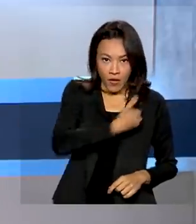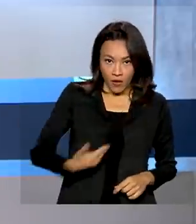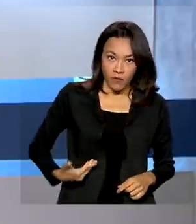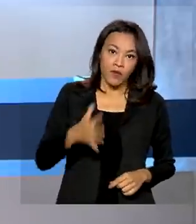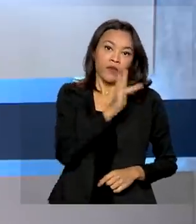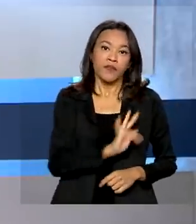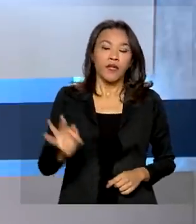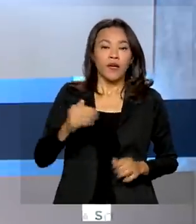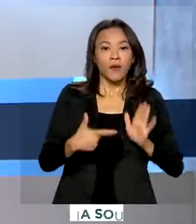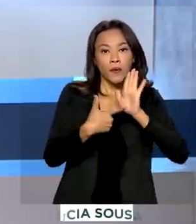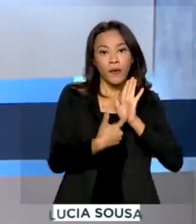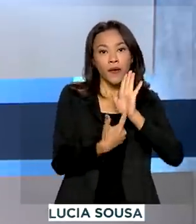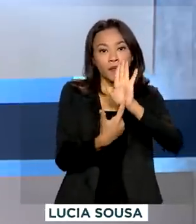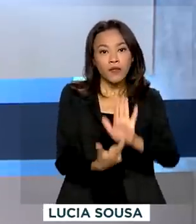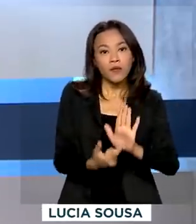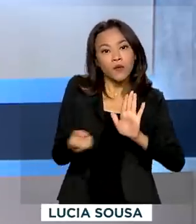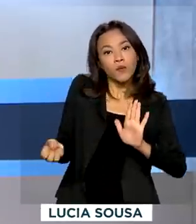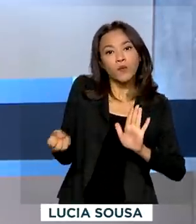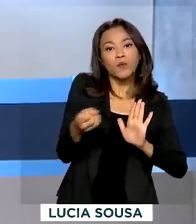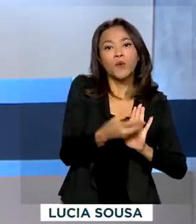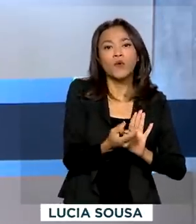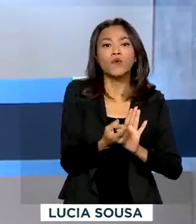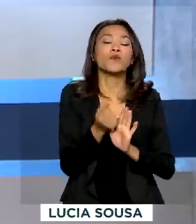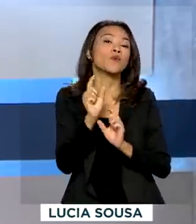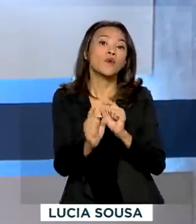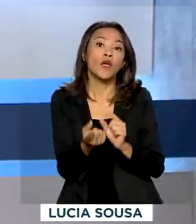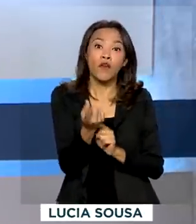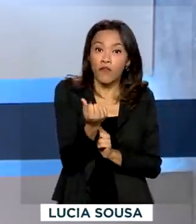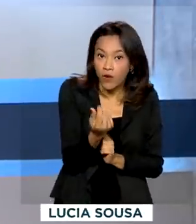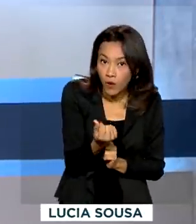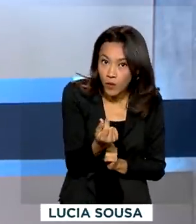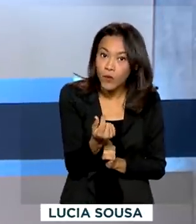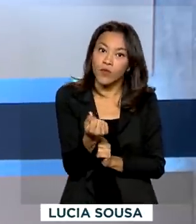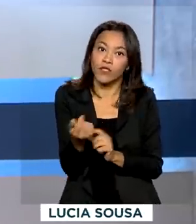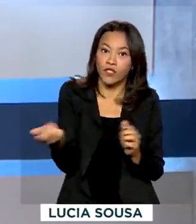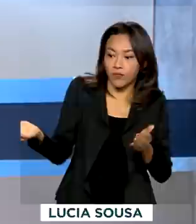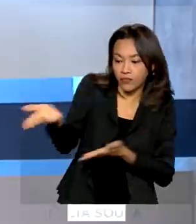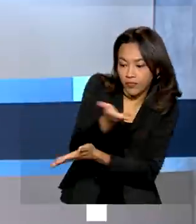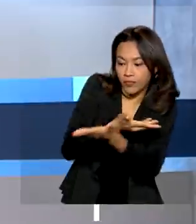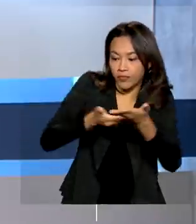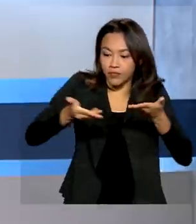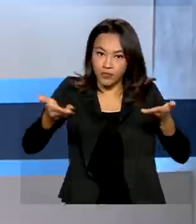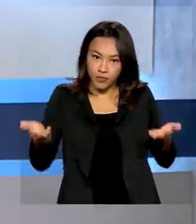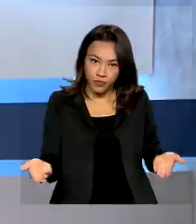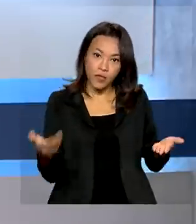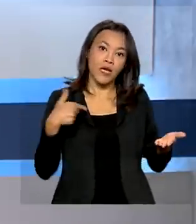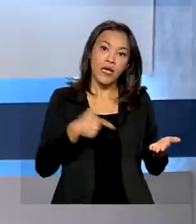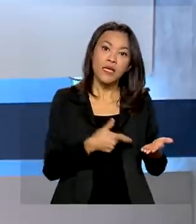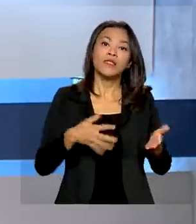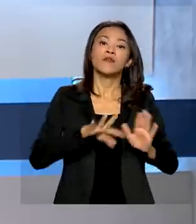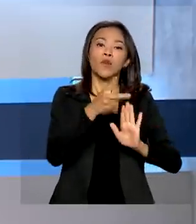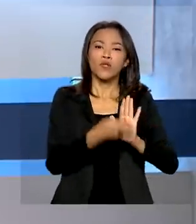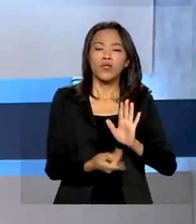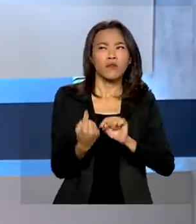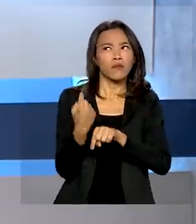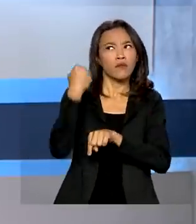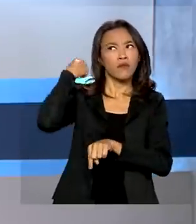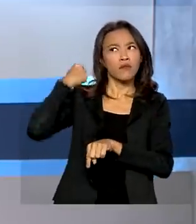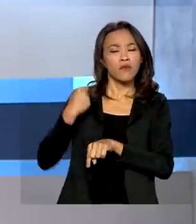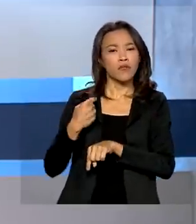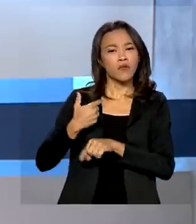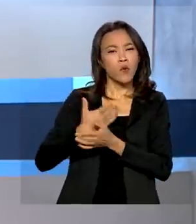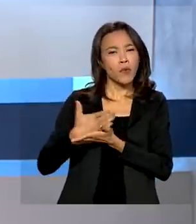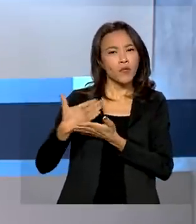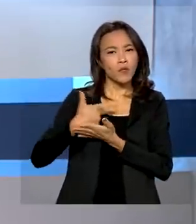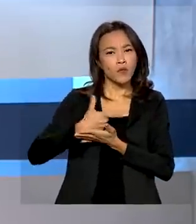apresentou o novo sistema de preços de transferência para o Brasil. Com o projeto que começou a ser desenvolvido em 2018, o